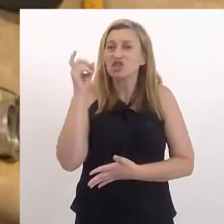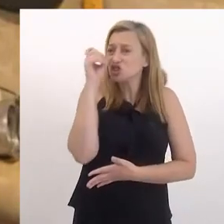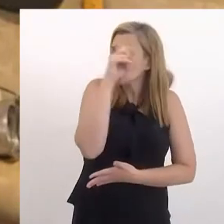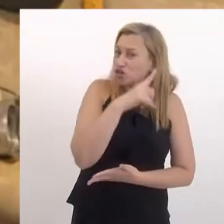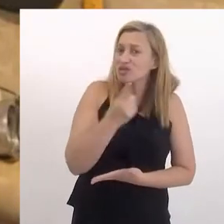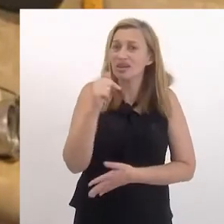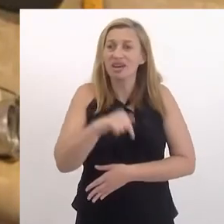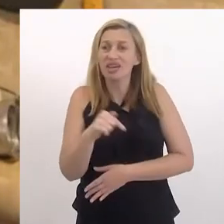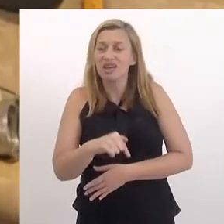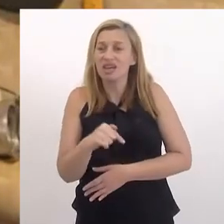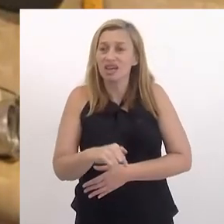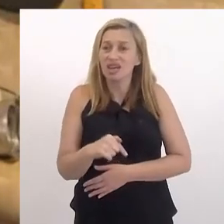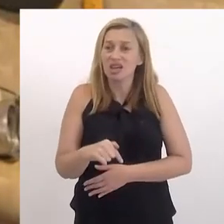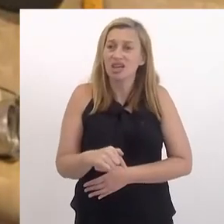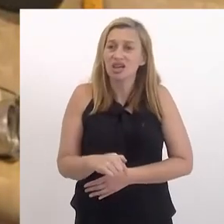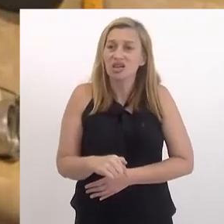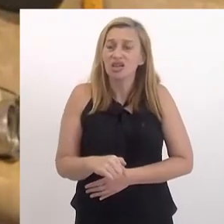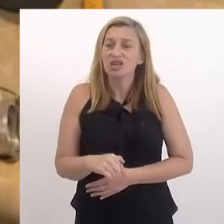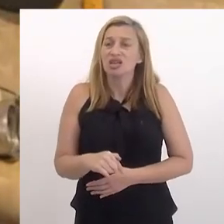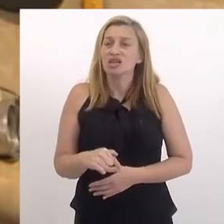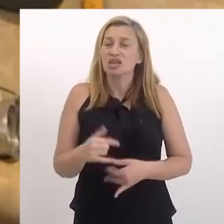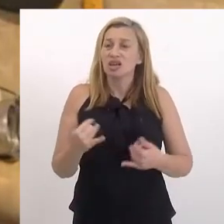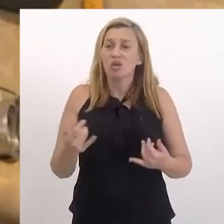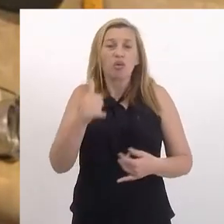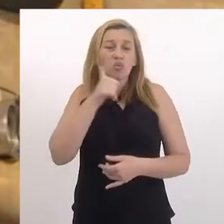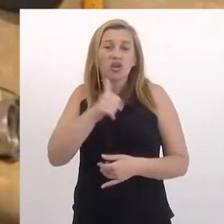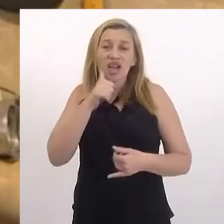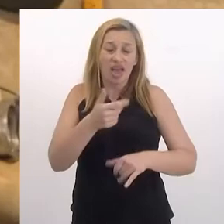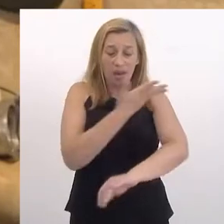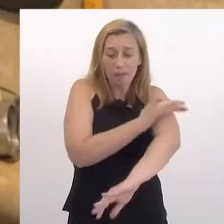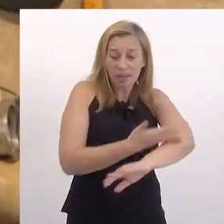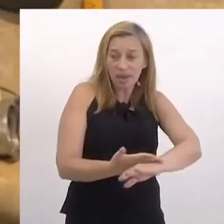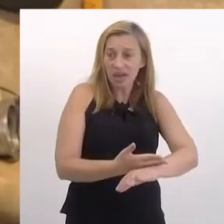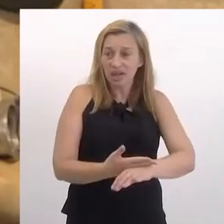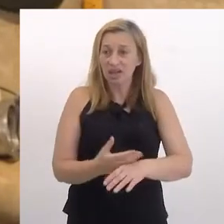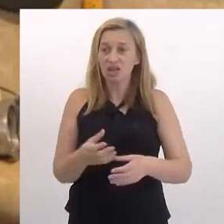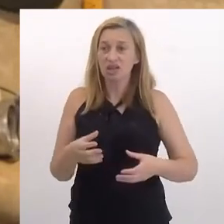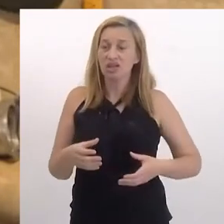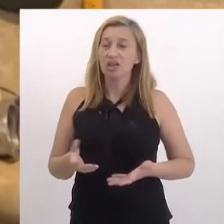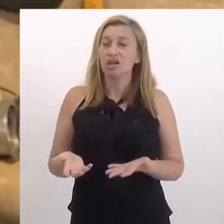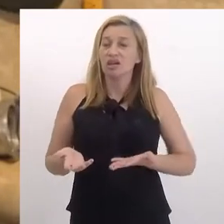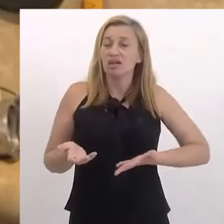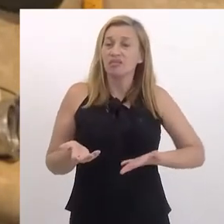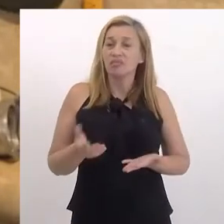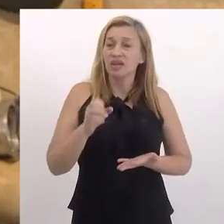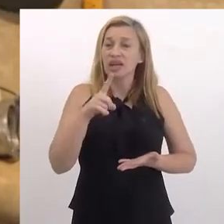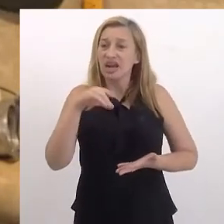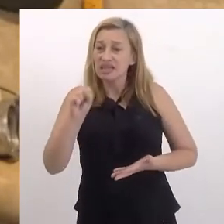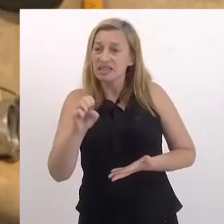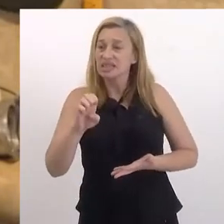mim, fica muito difícil, aqui, do alto do meu privilégio, de uma mulher branca, classe média,